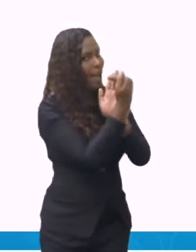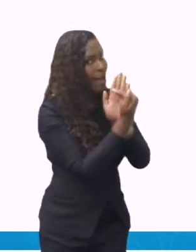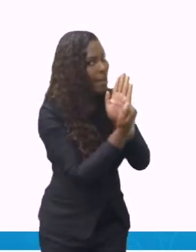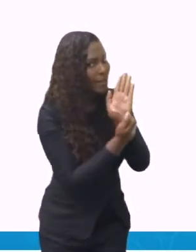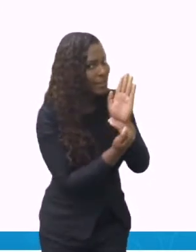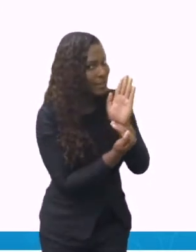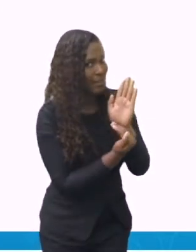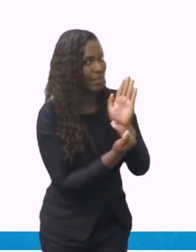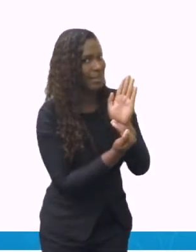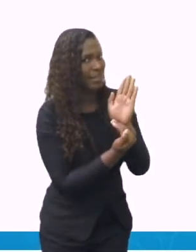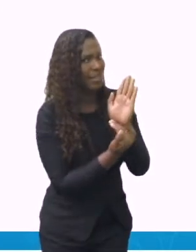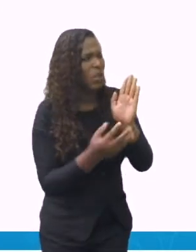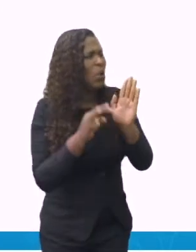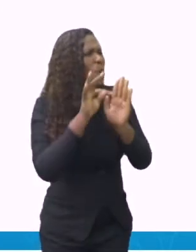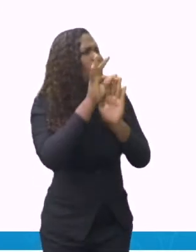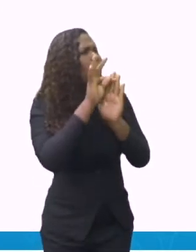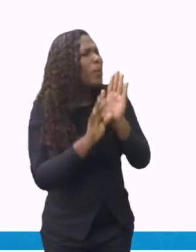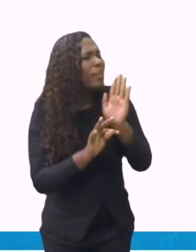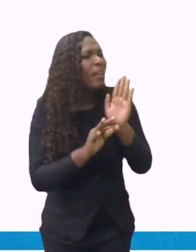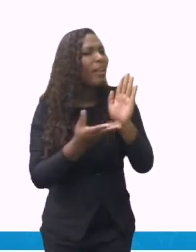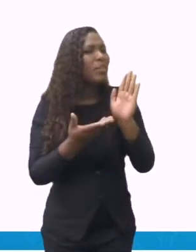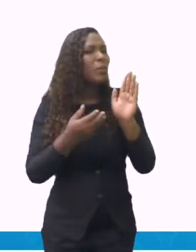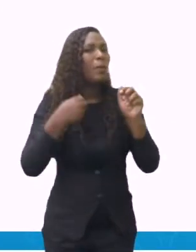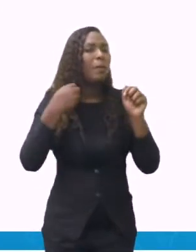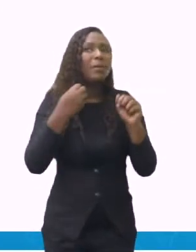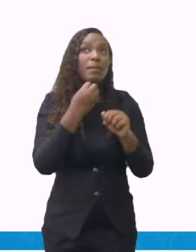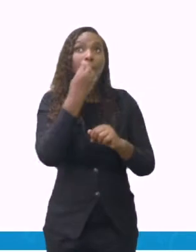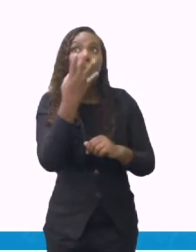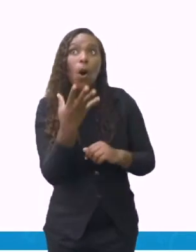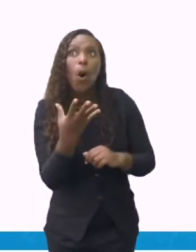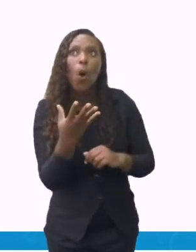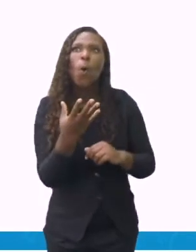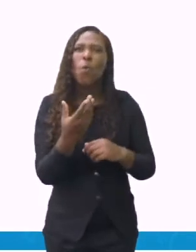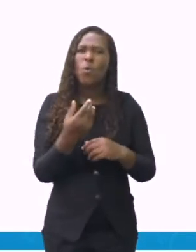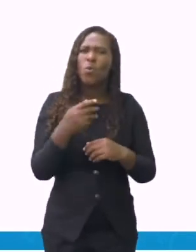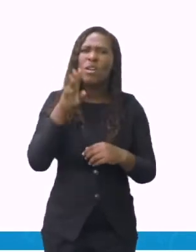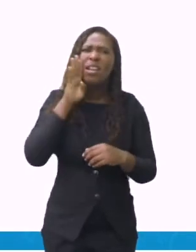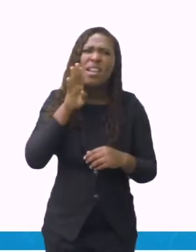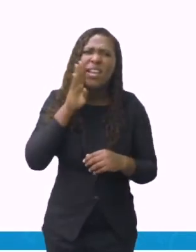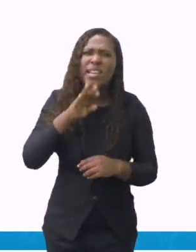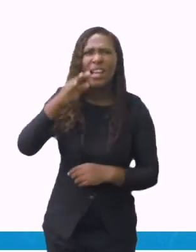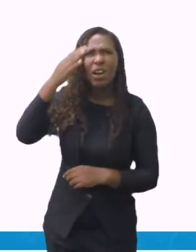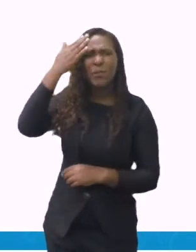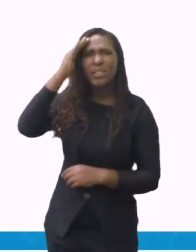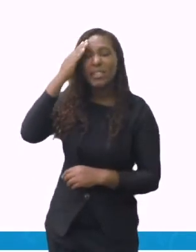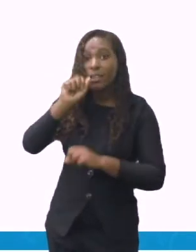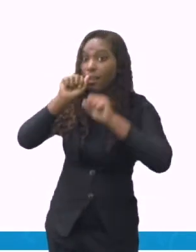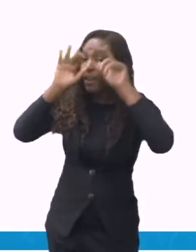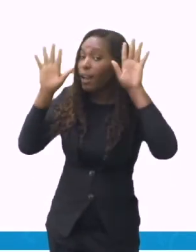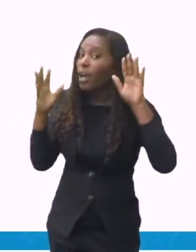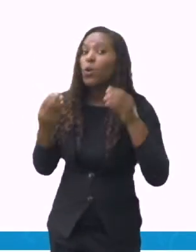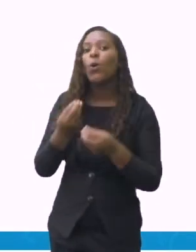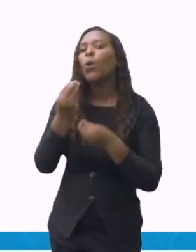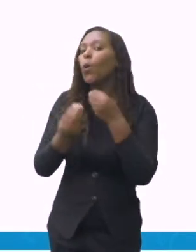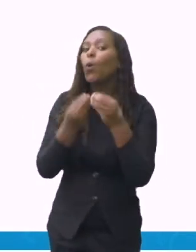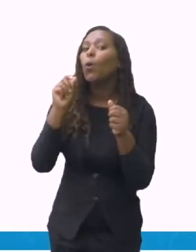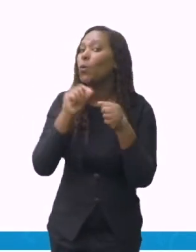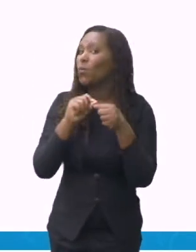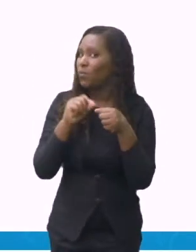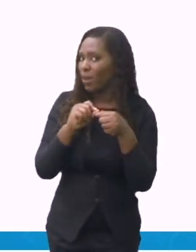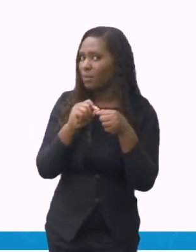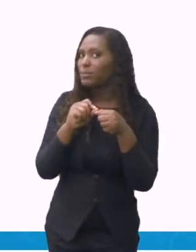receita, para que ele seja um bom texto, para que ele seja bem entendido. Então o gênero textual